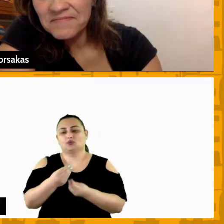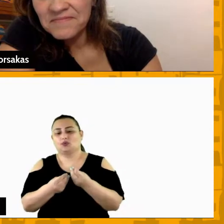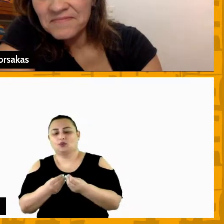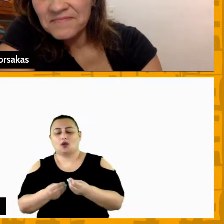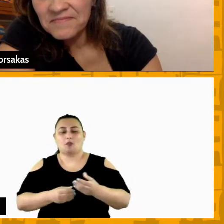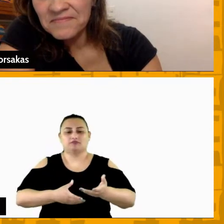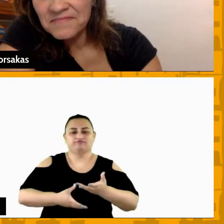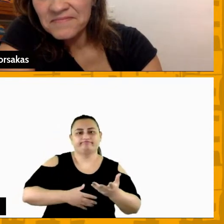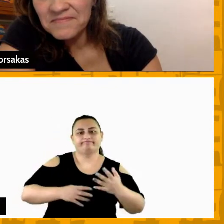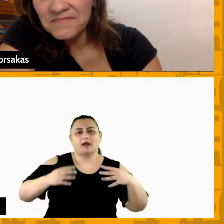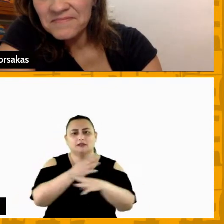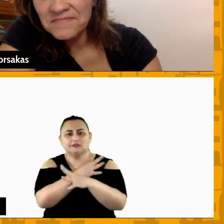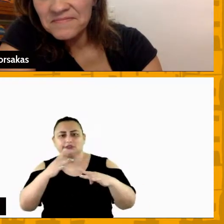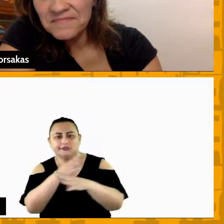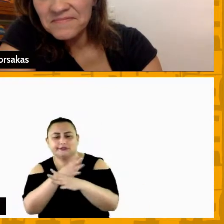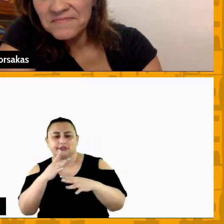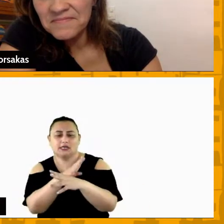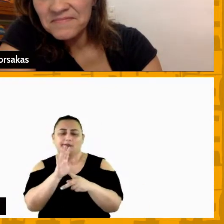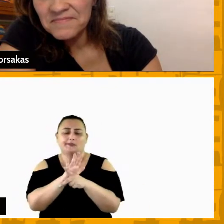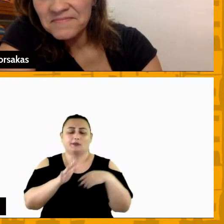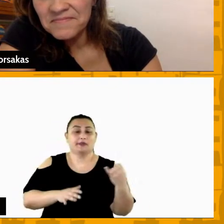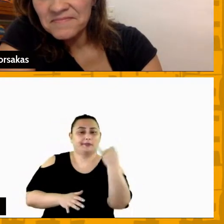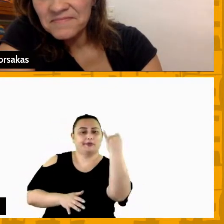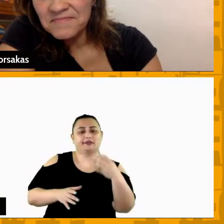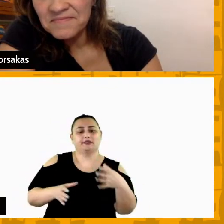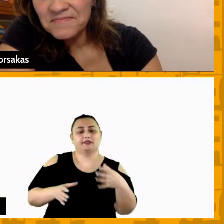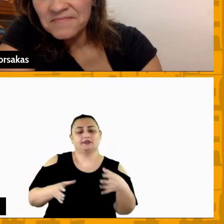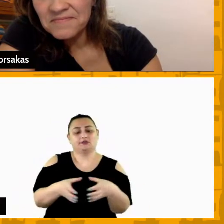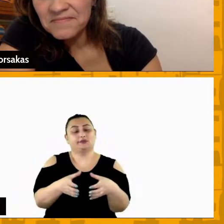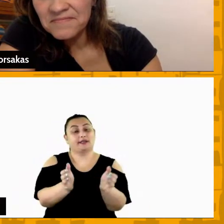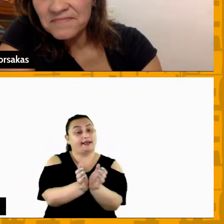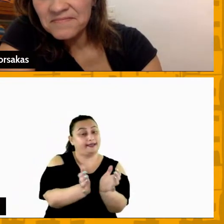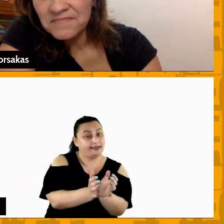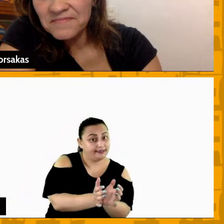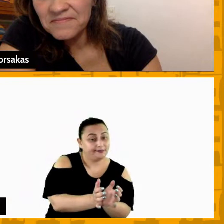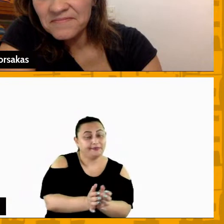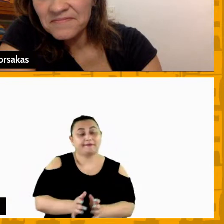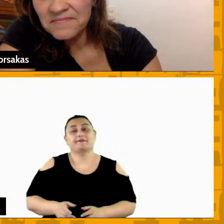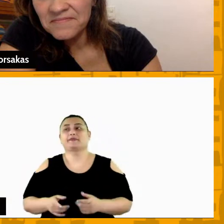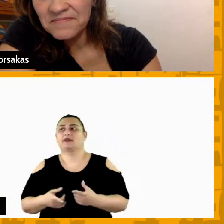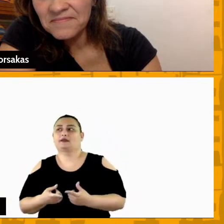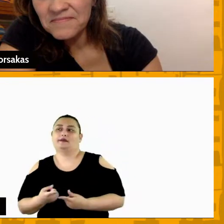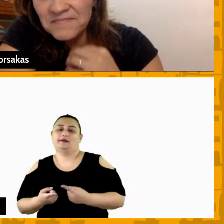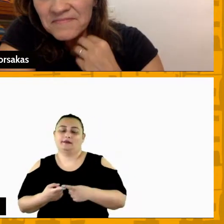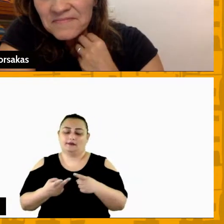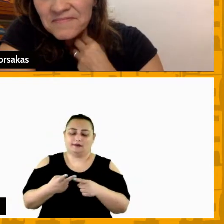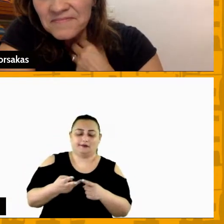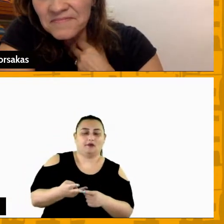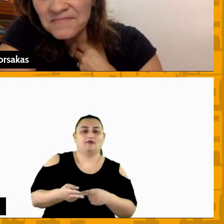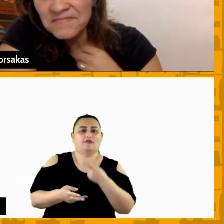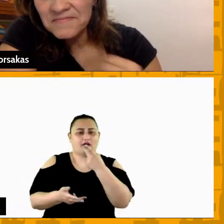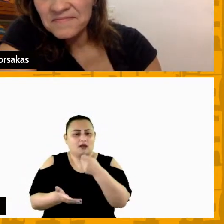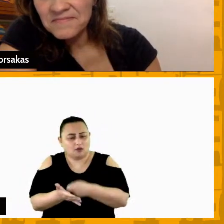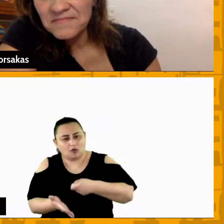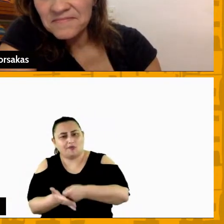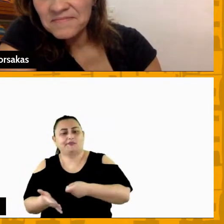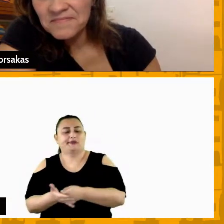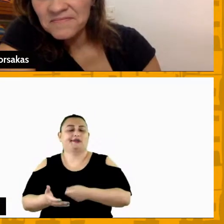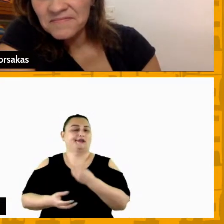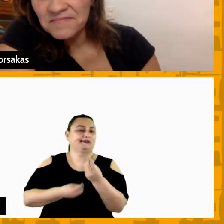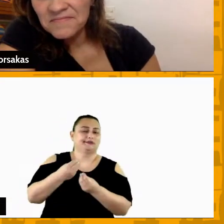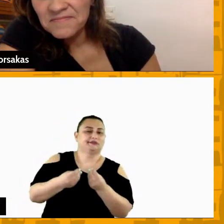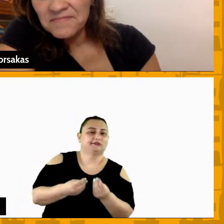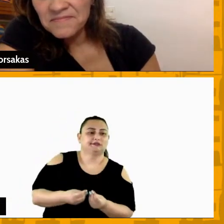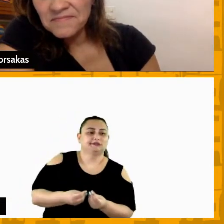dinamismo que a gente acha que é importante dentro da equipe ouvindo falando cobrando de forma